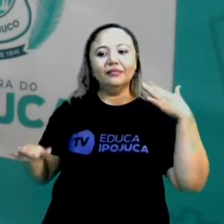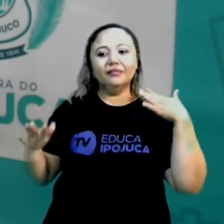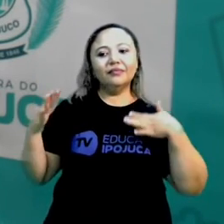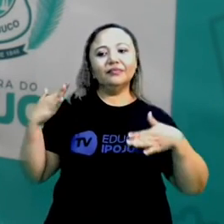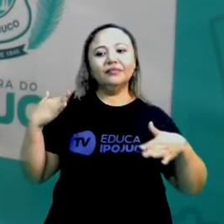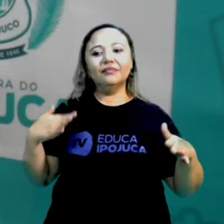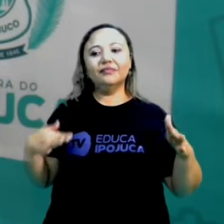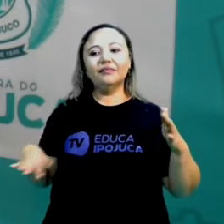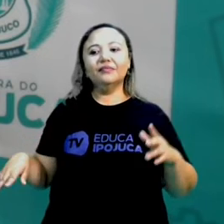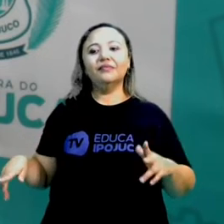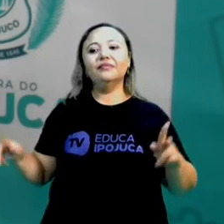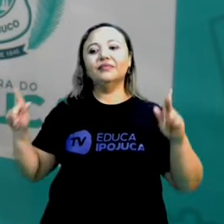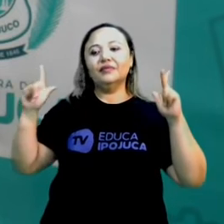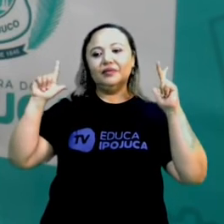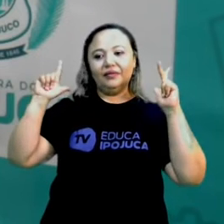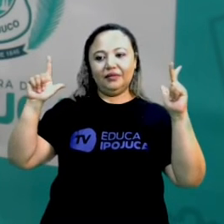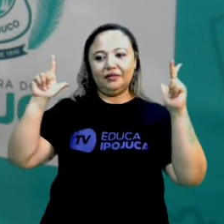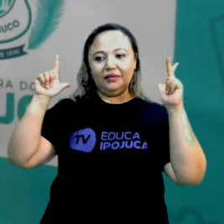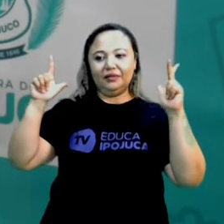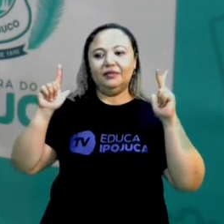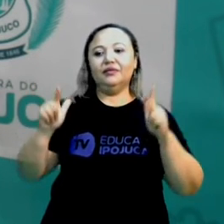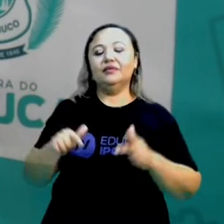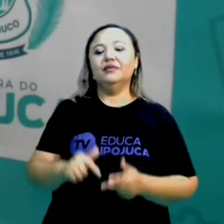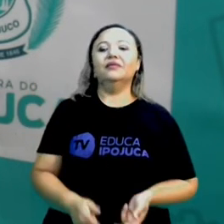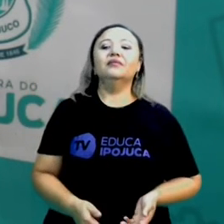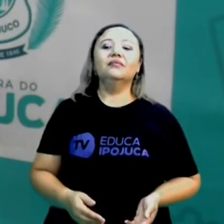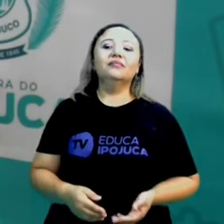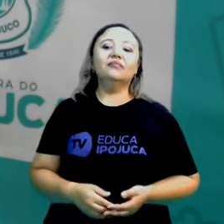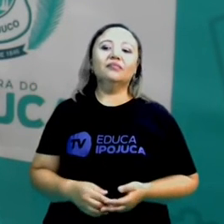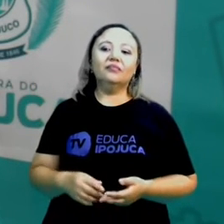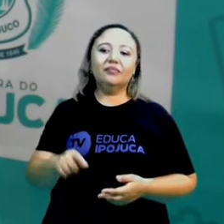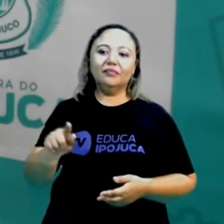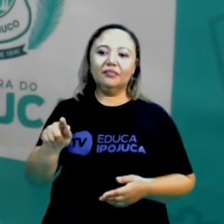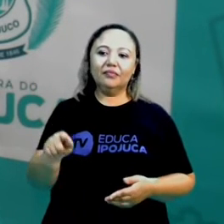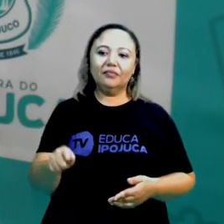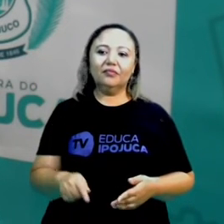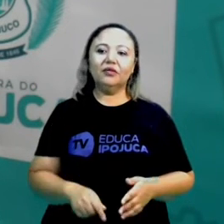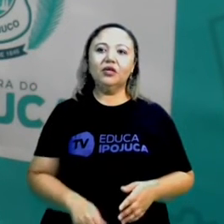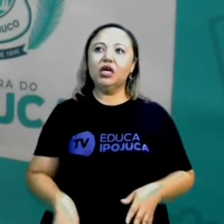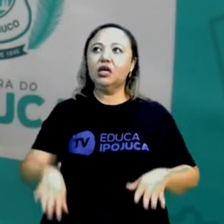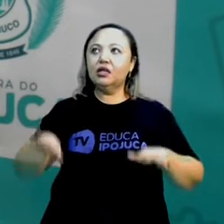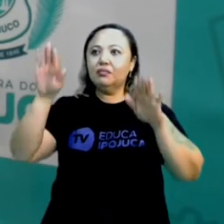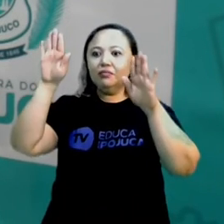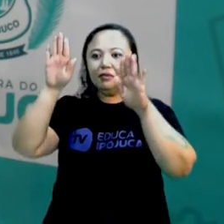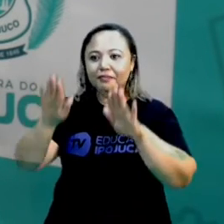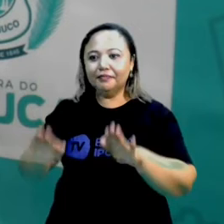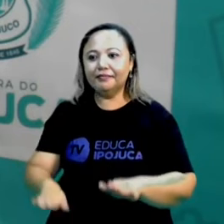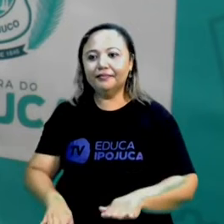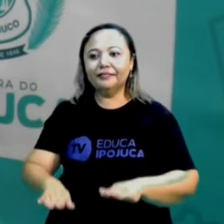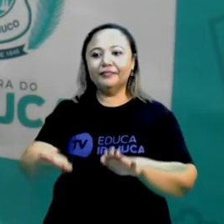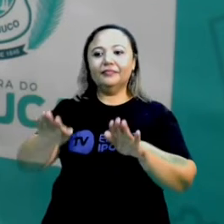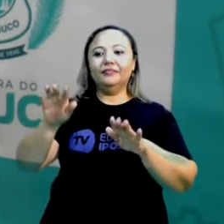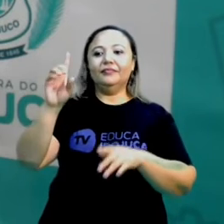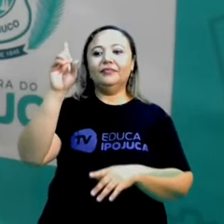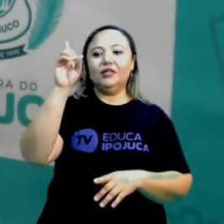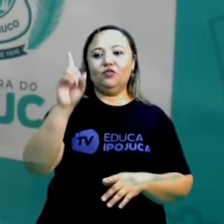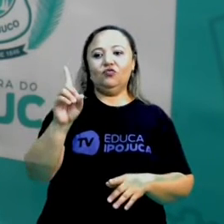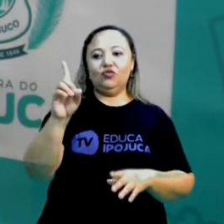energia naquela época, para cultuar os seus deuses, para